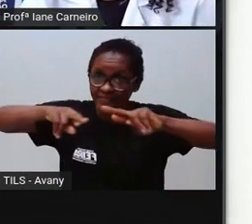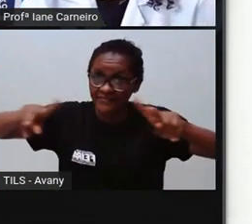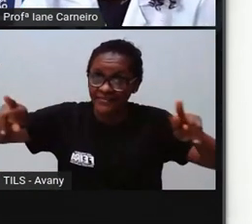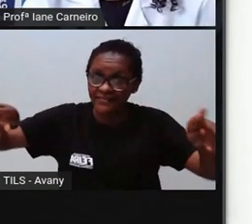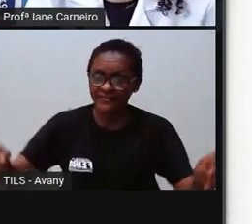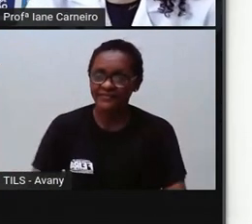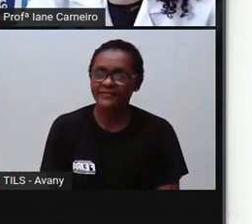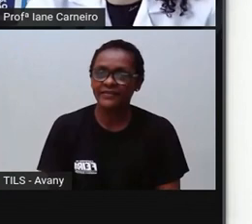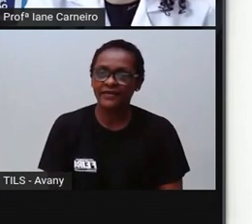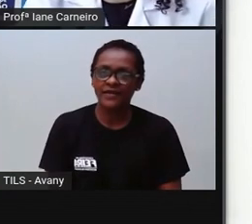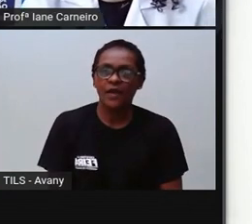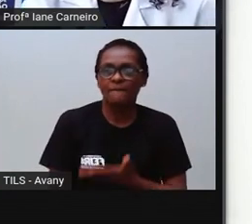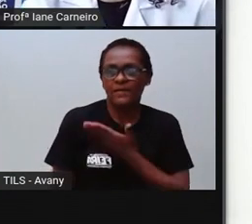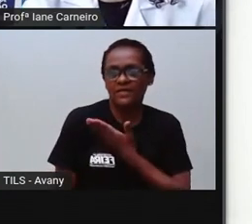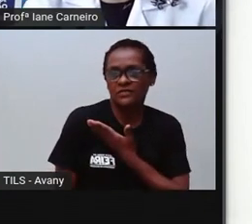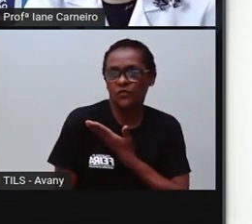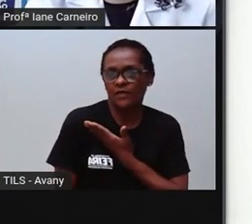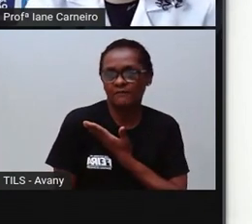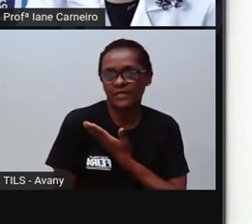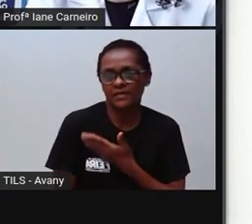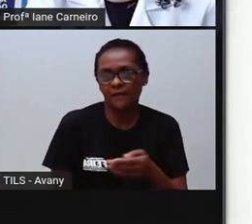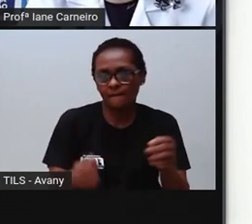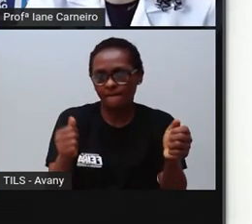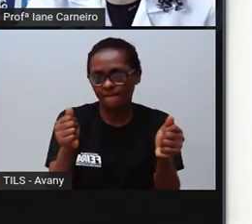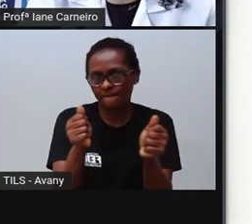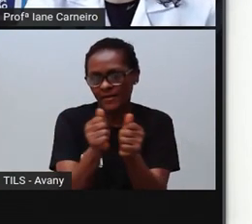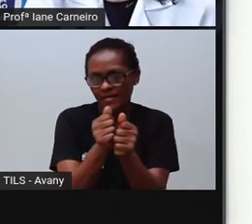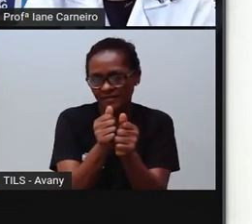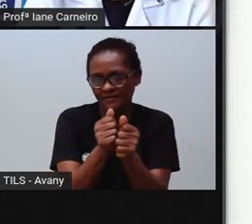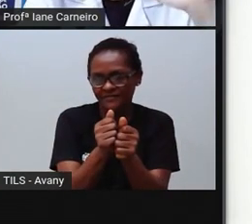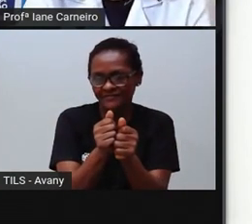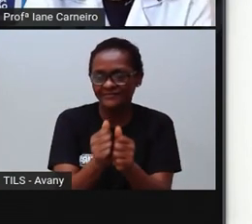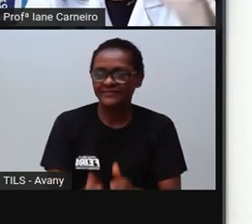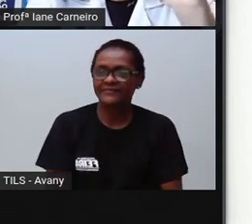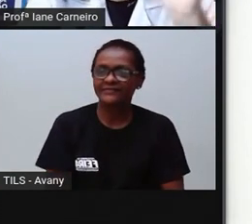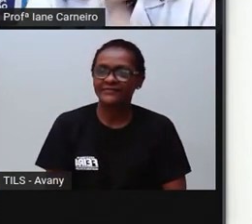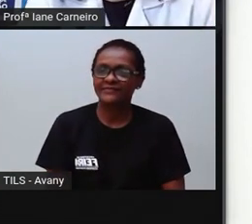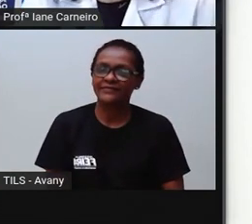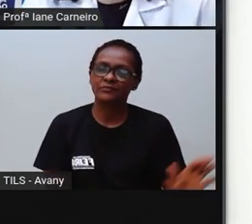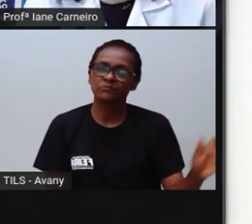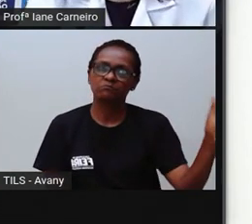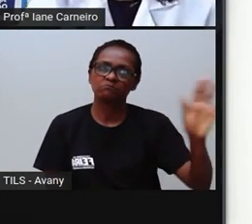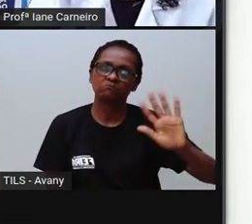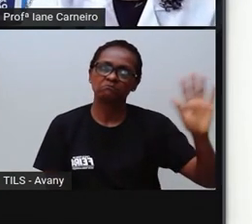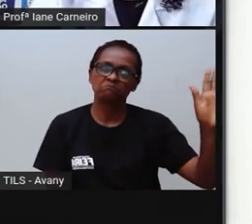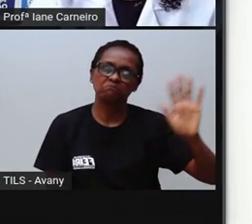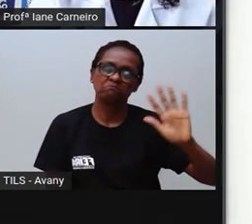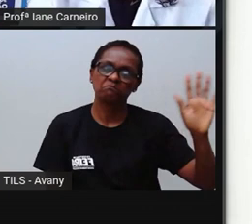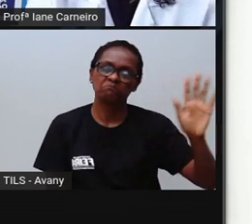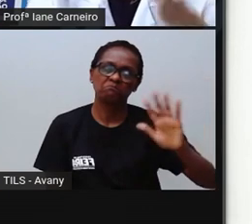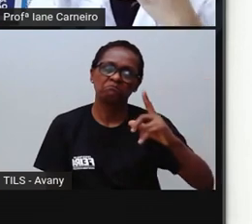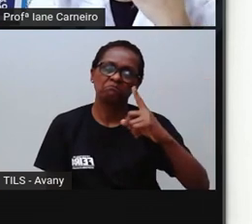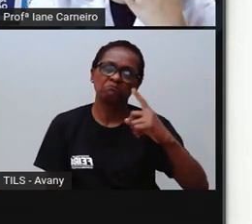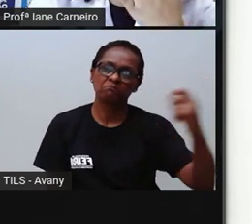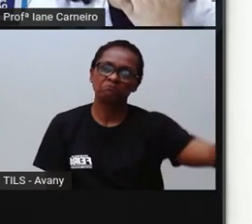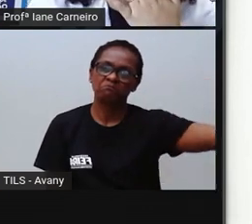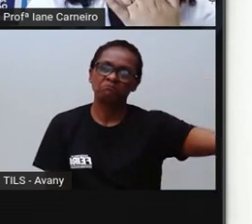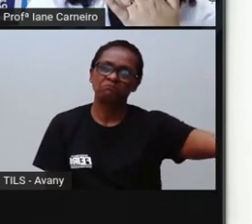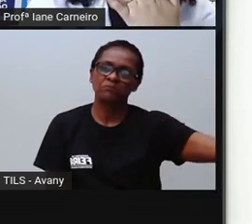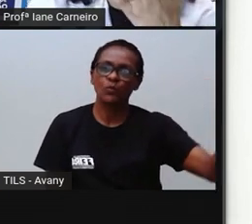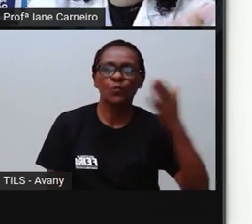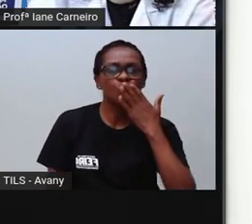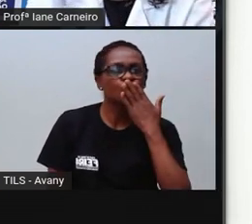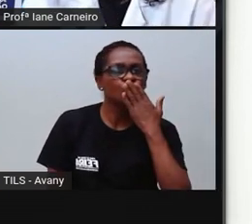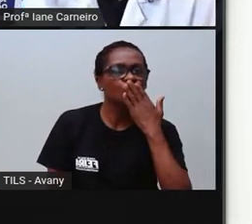está perto de você. As mãos servem também para dizer adeus. Pode soltar um